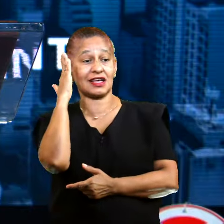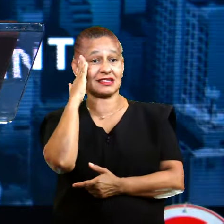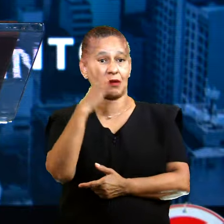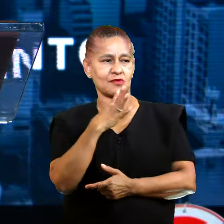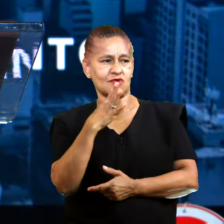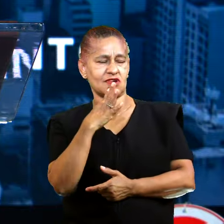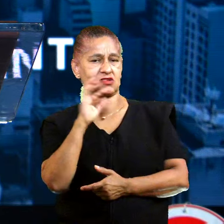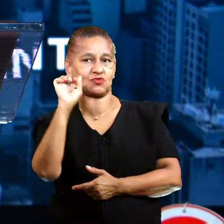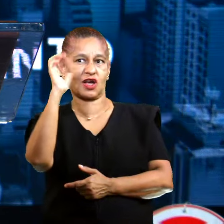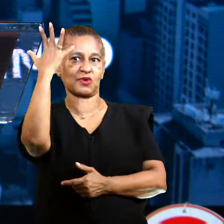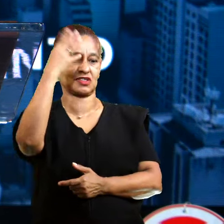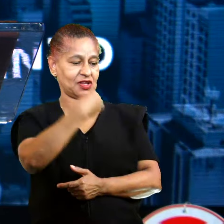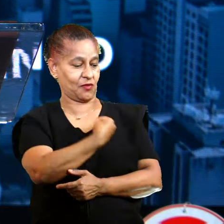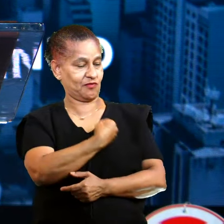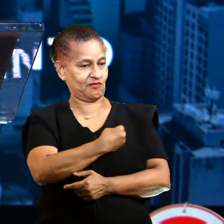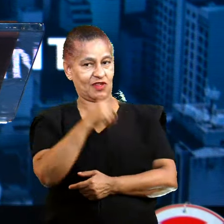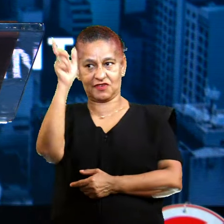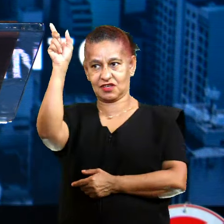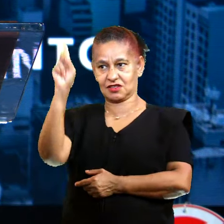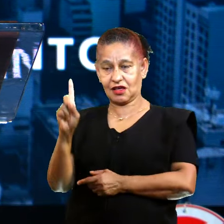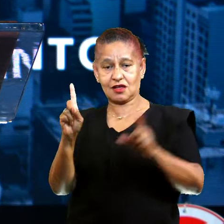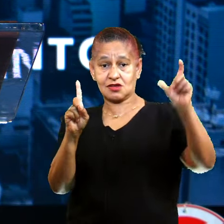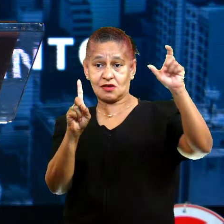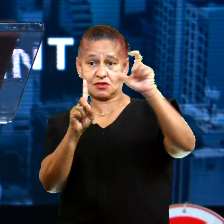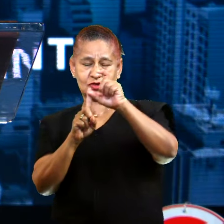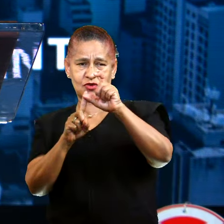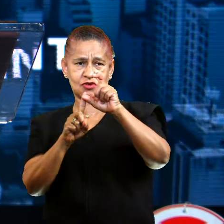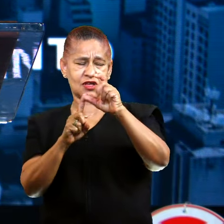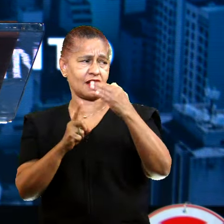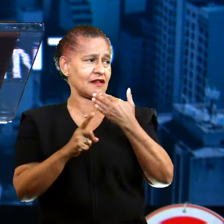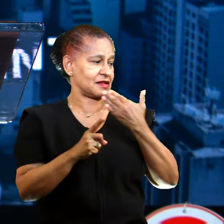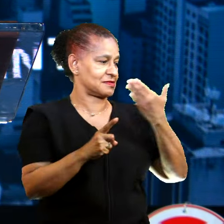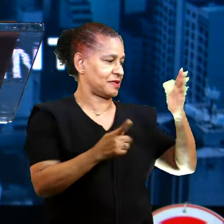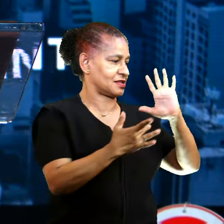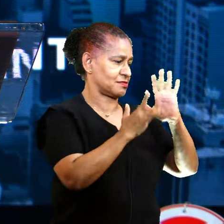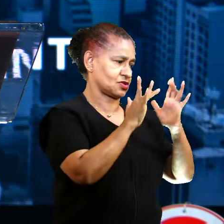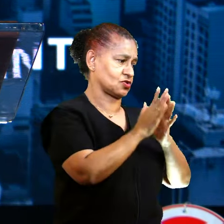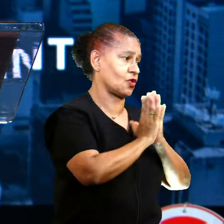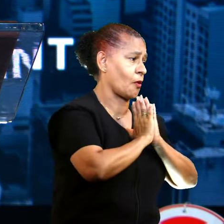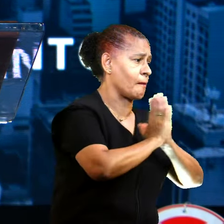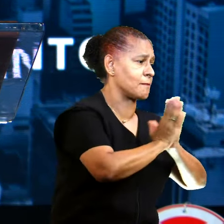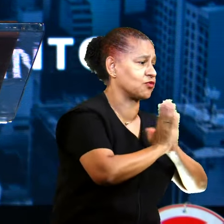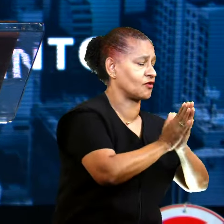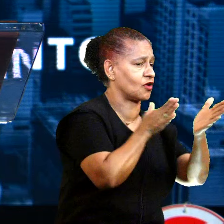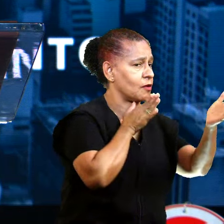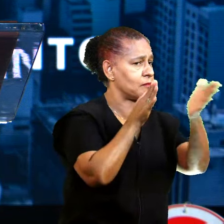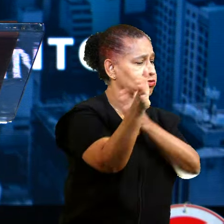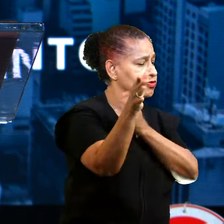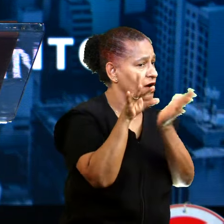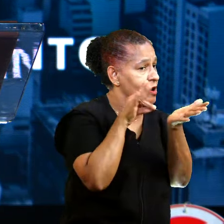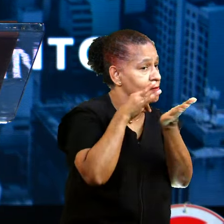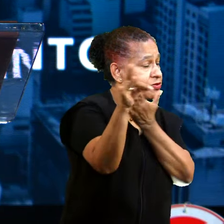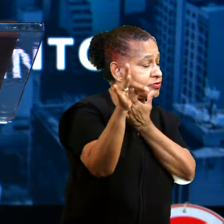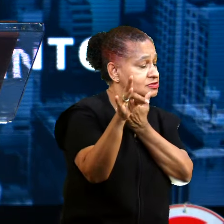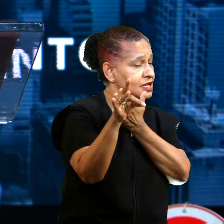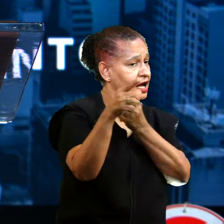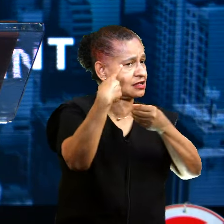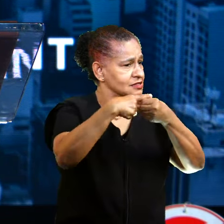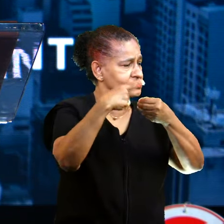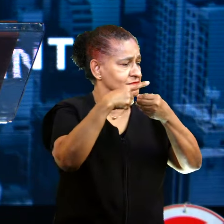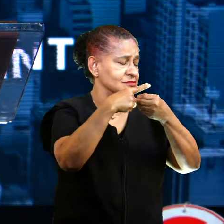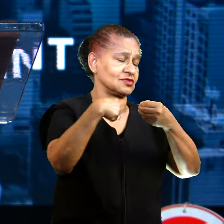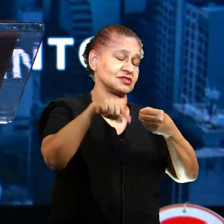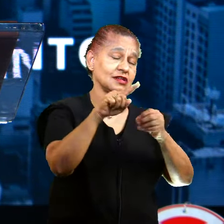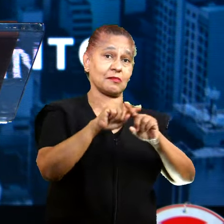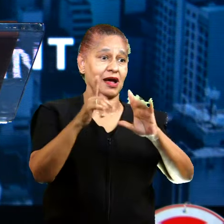a Bíblia vai dizer no verso 17 que eles pedem para Jesus ir embora daquela cidade. Jesus realiza um